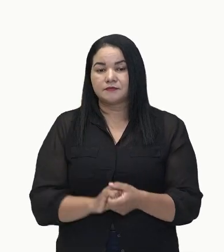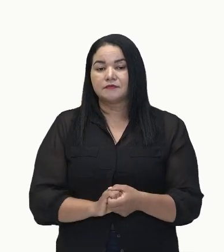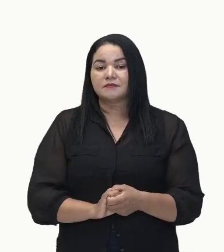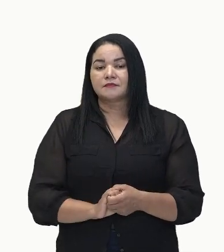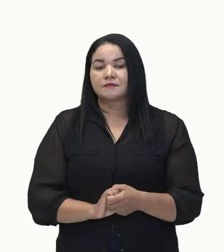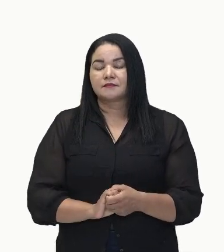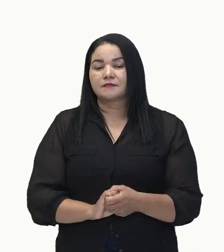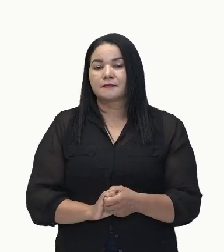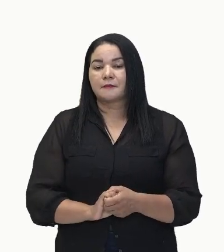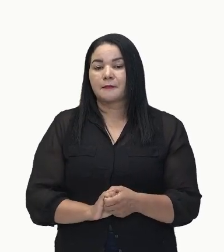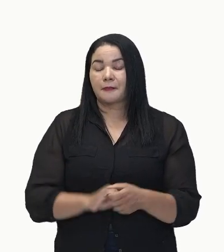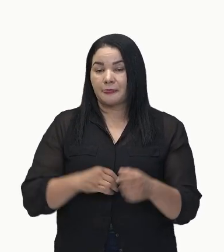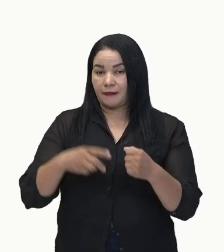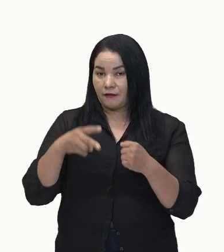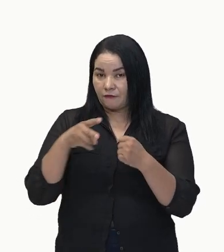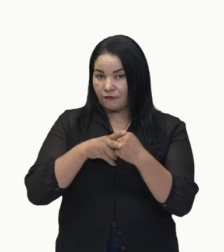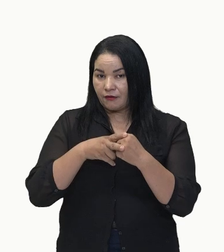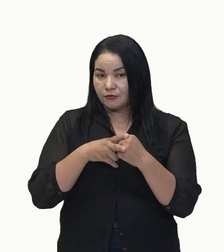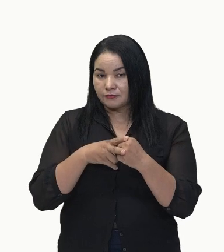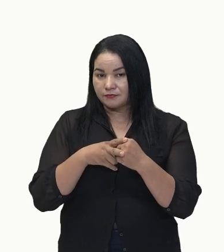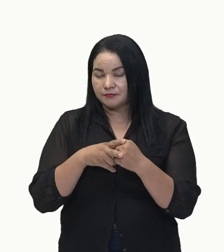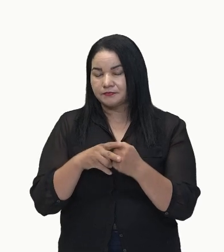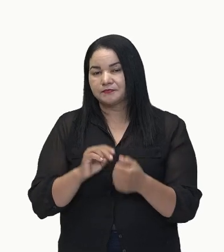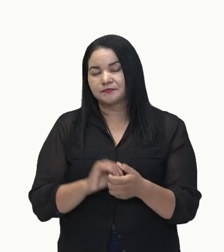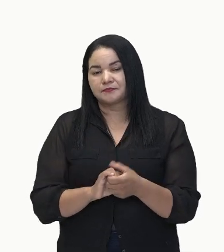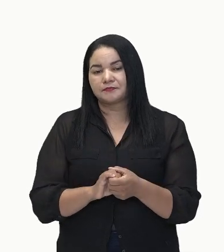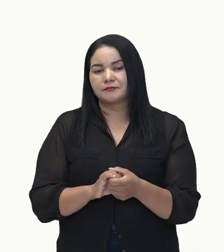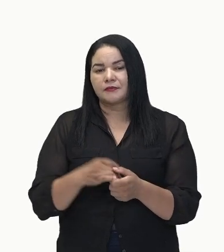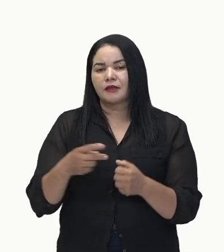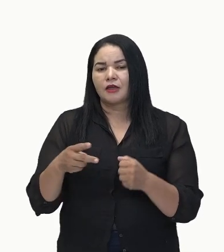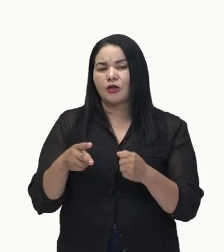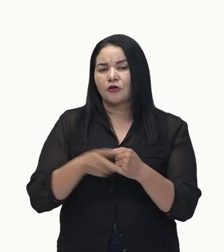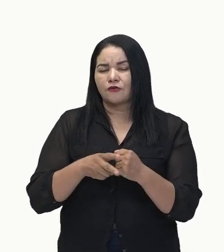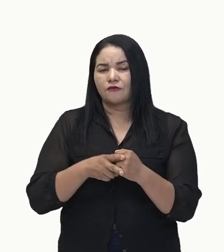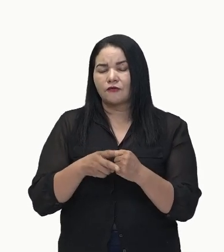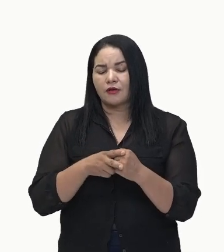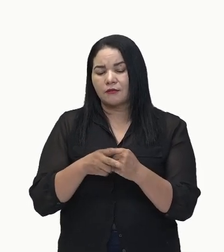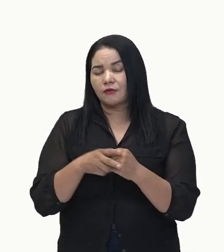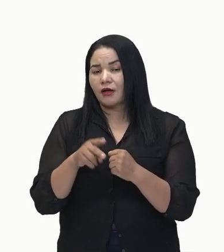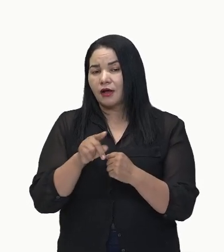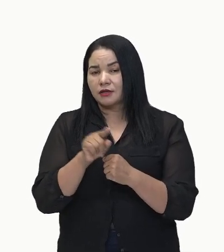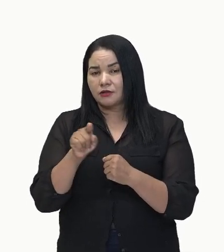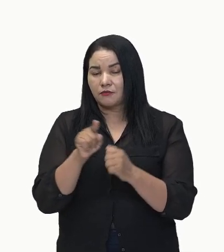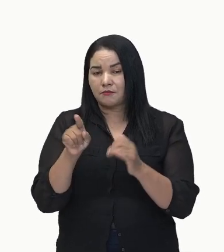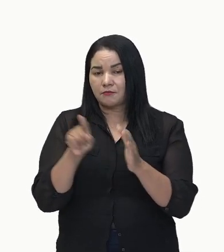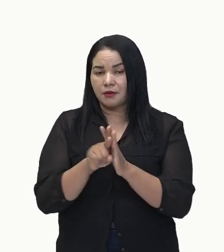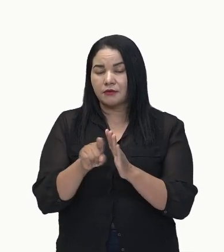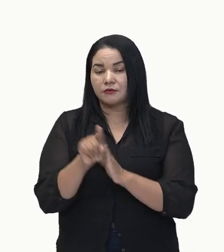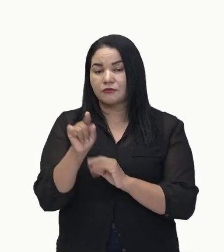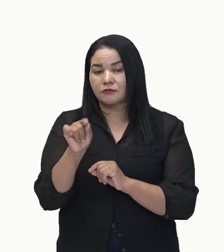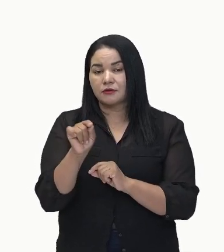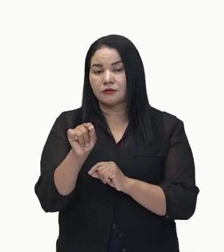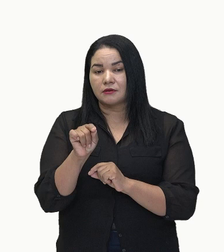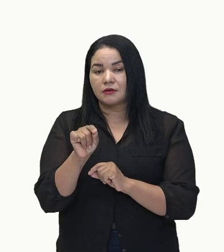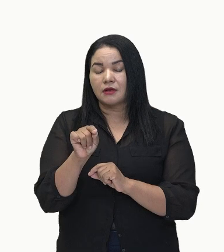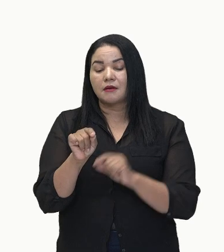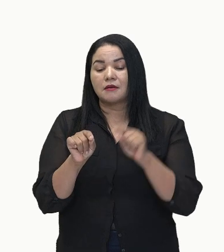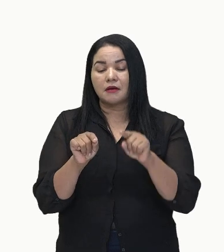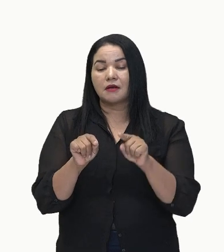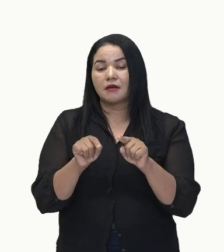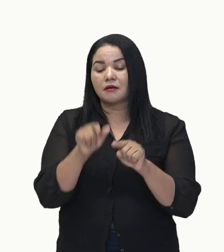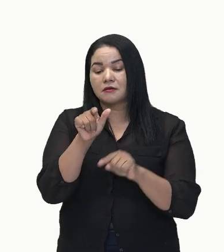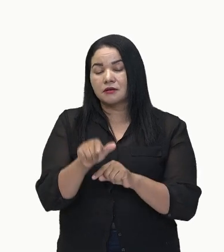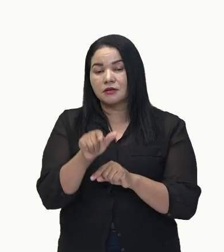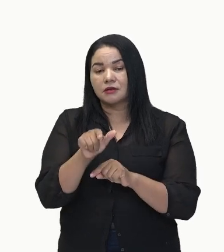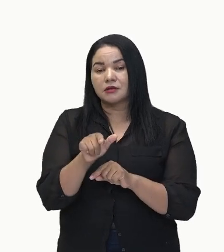Olha aí o verbo. Quando você pergunta desse verbo assim, ó. Ei, quem é sensível,